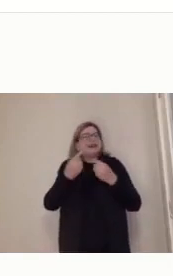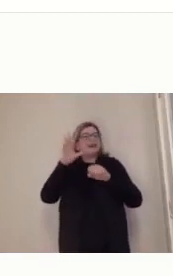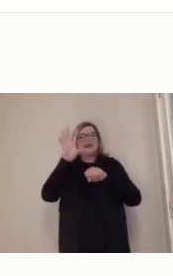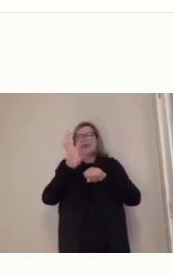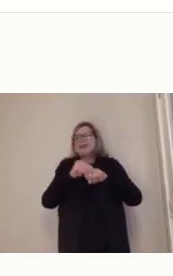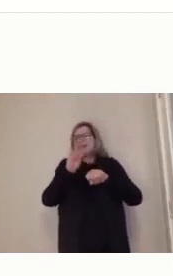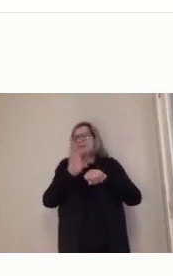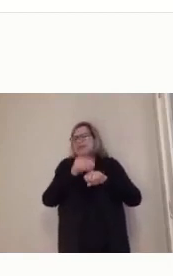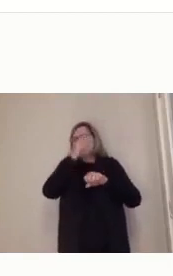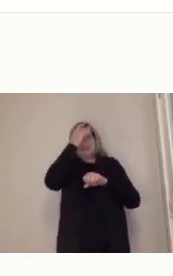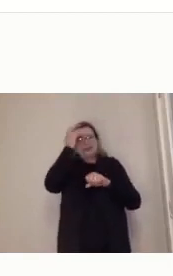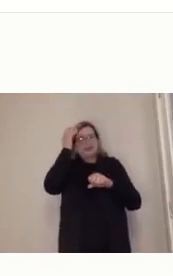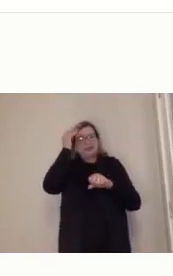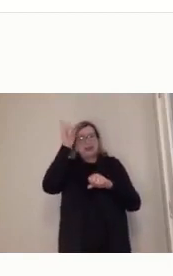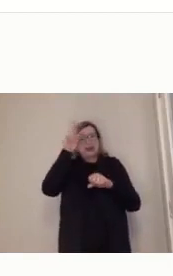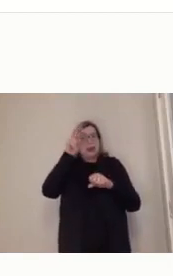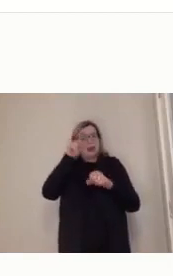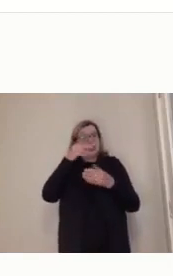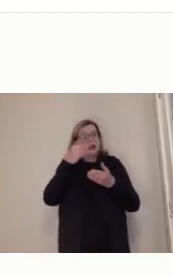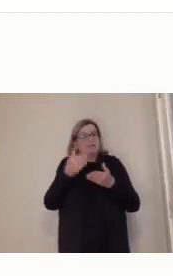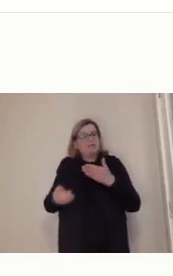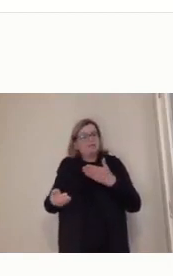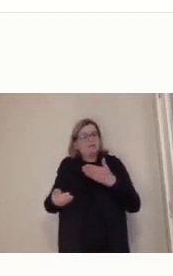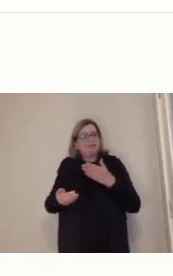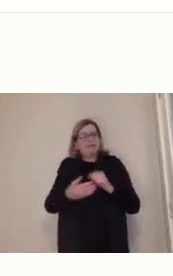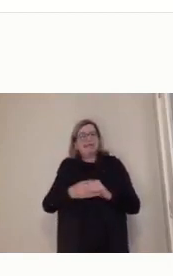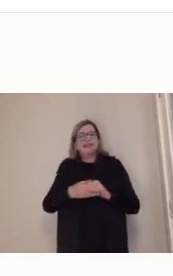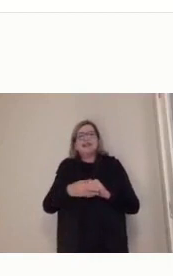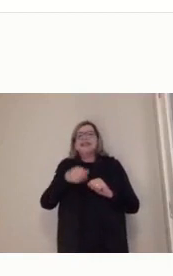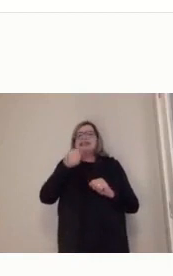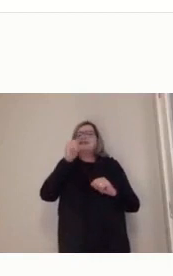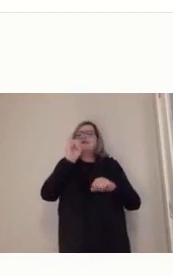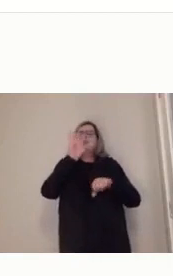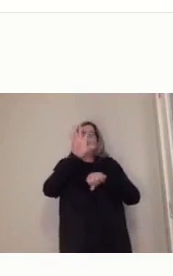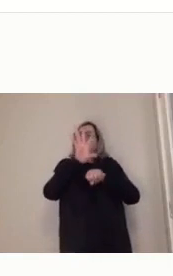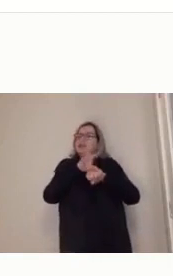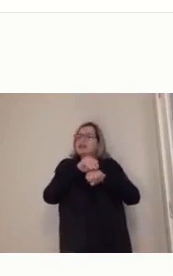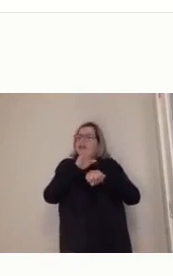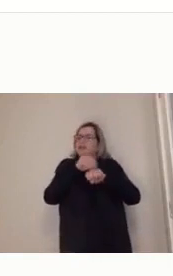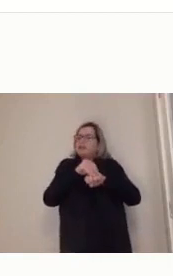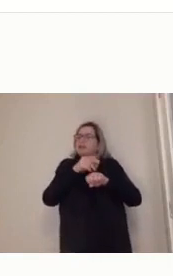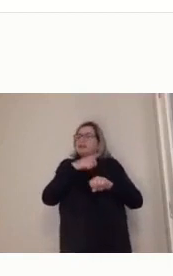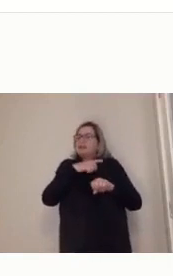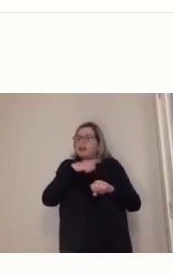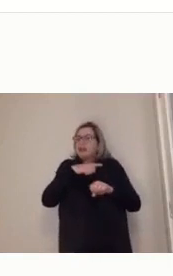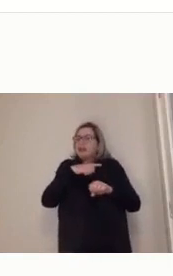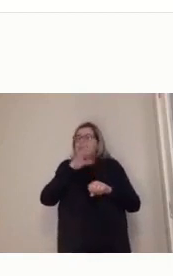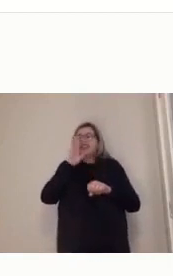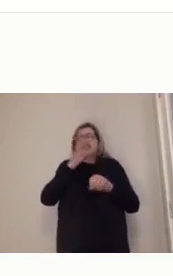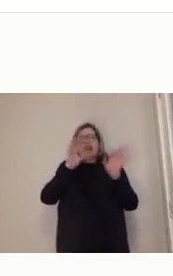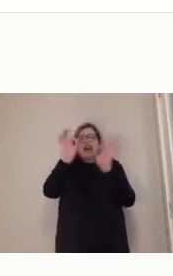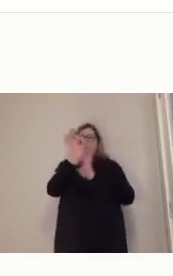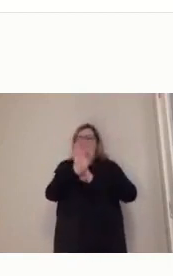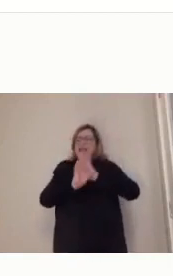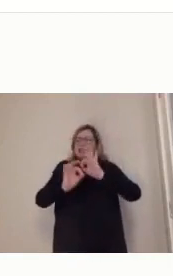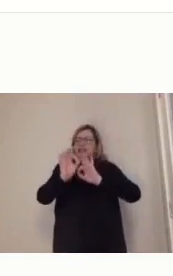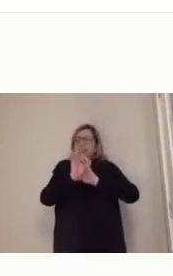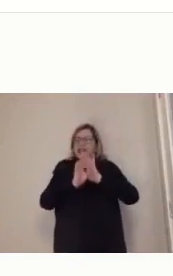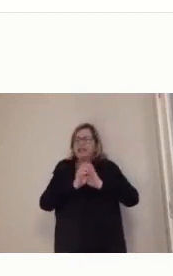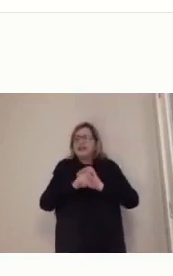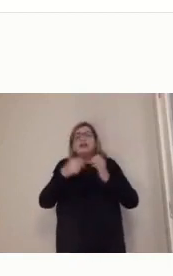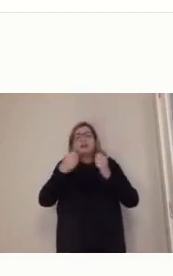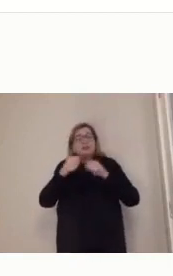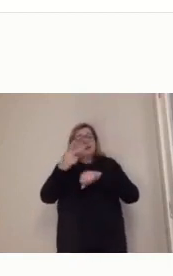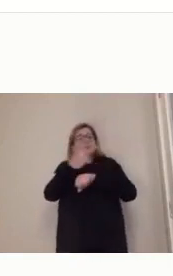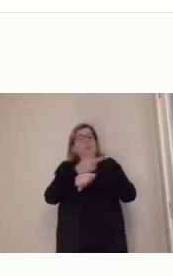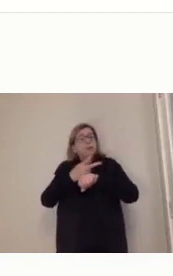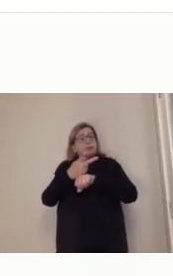é coisa feita. Então, já está aí, já está tudo pronto. Então, por não buscar soluções para esse processo, tá? Por que não buscar